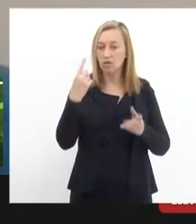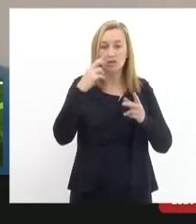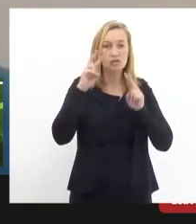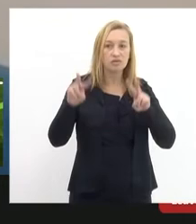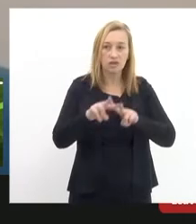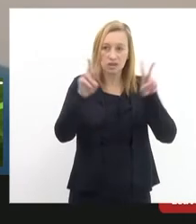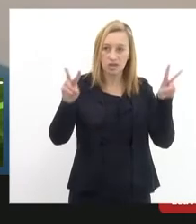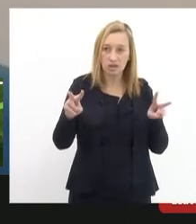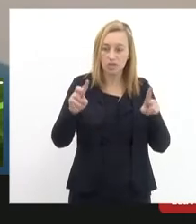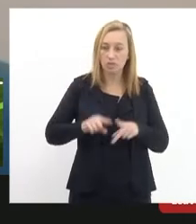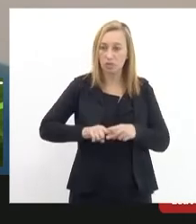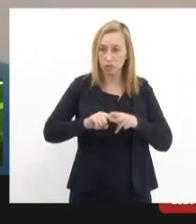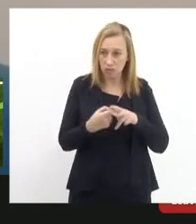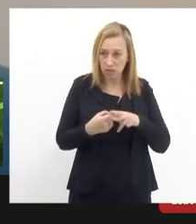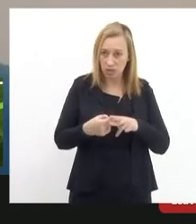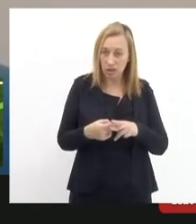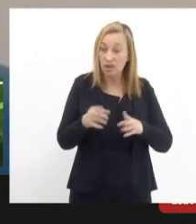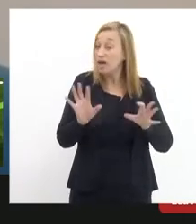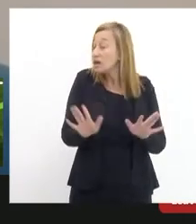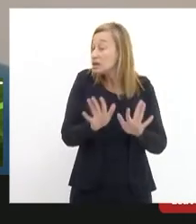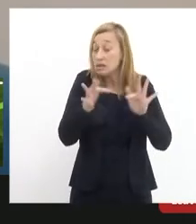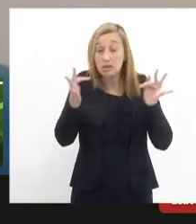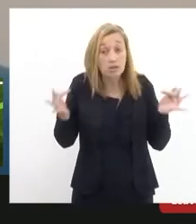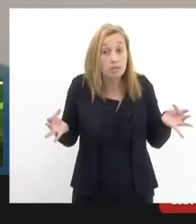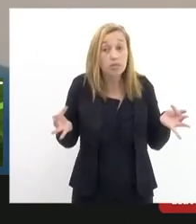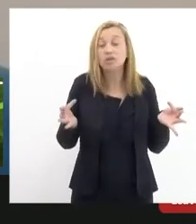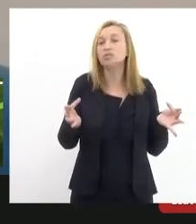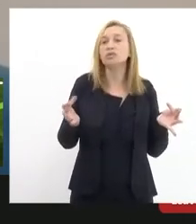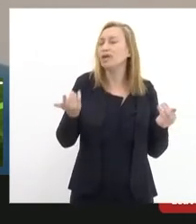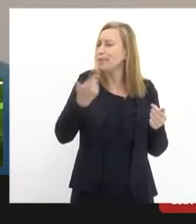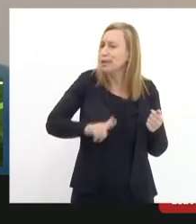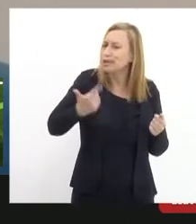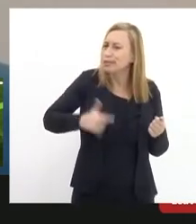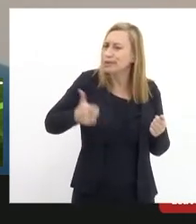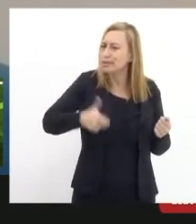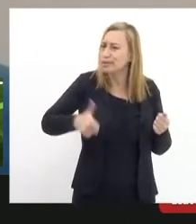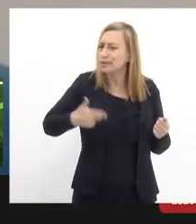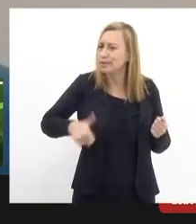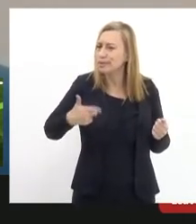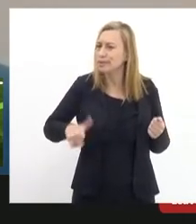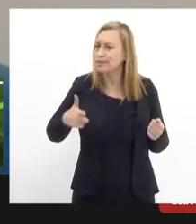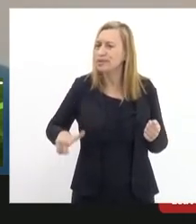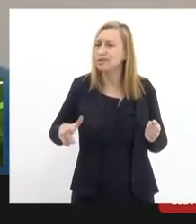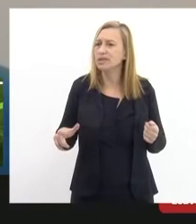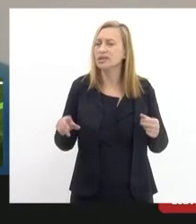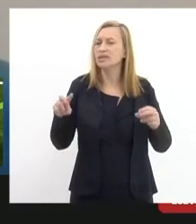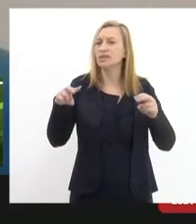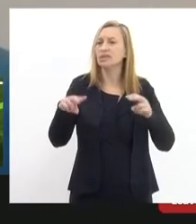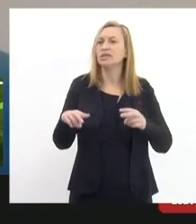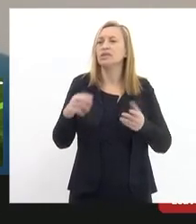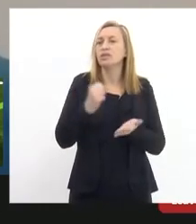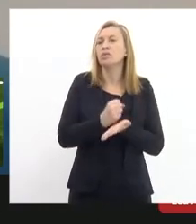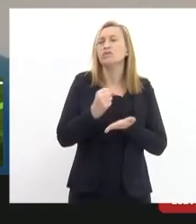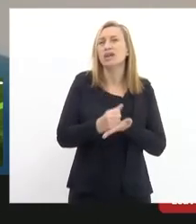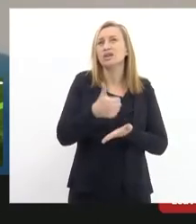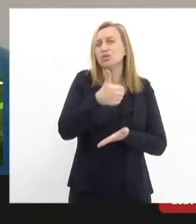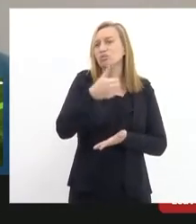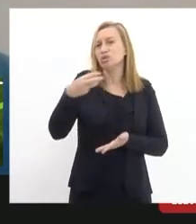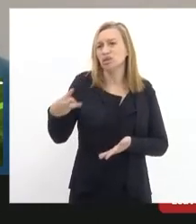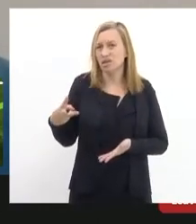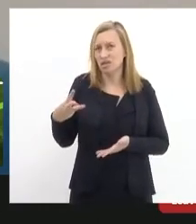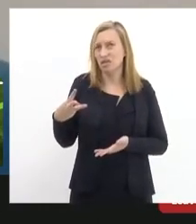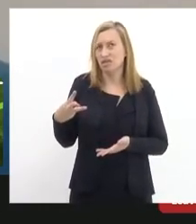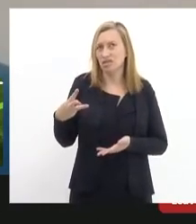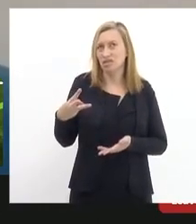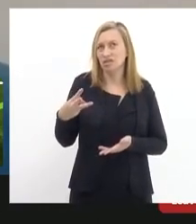deveria ser atualizado ele simplesmente repete os termos genéricos de um contrato de 2013 o